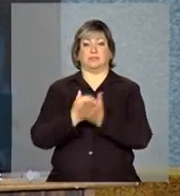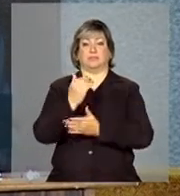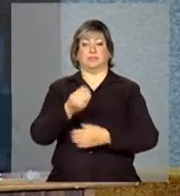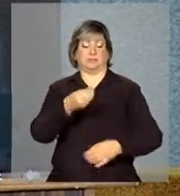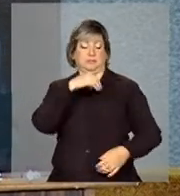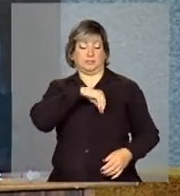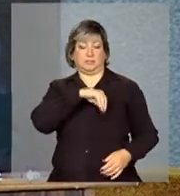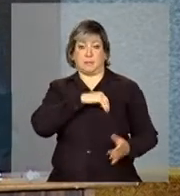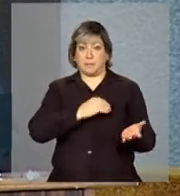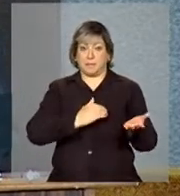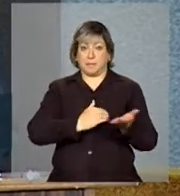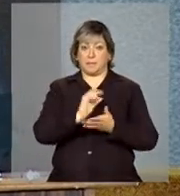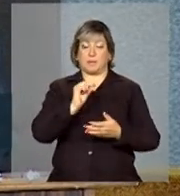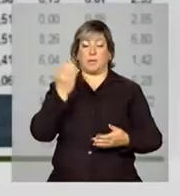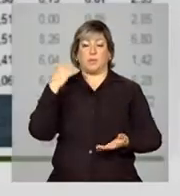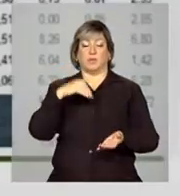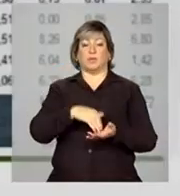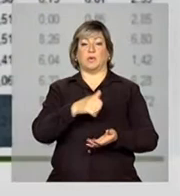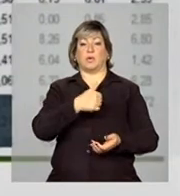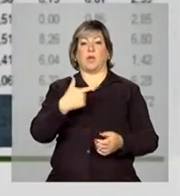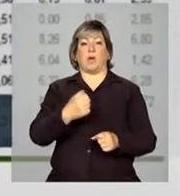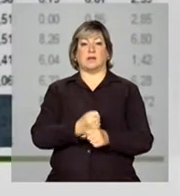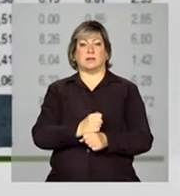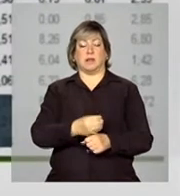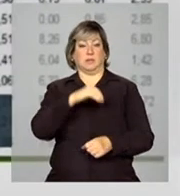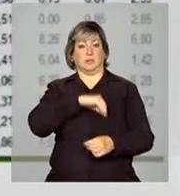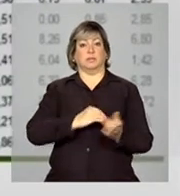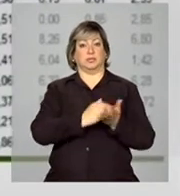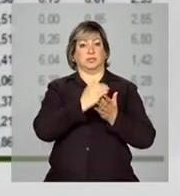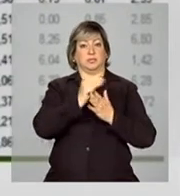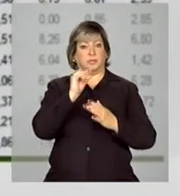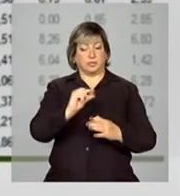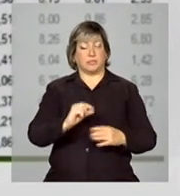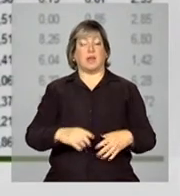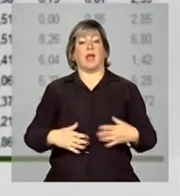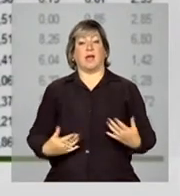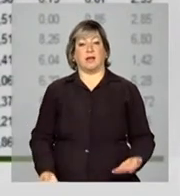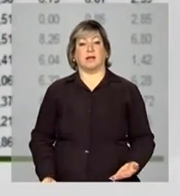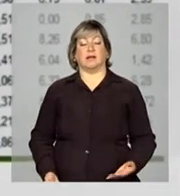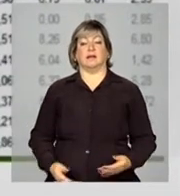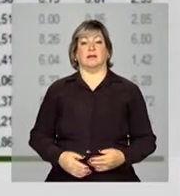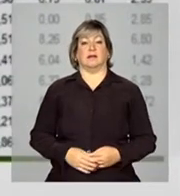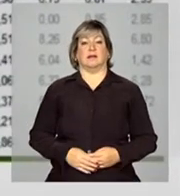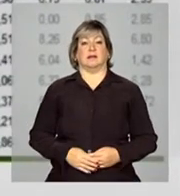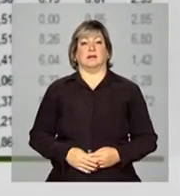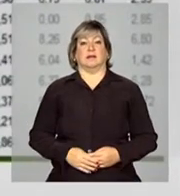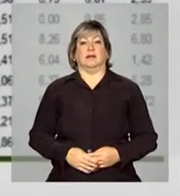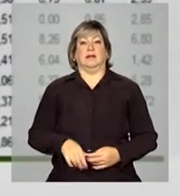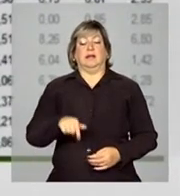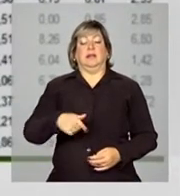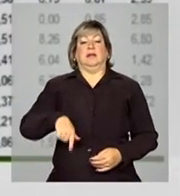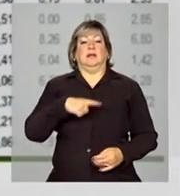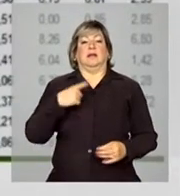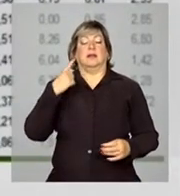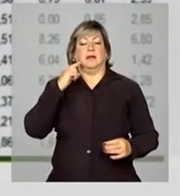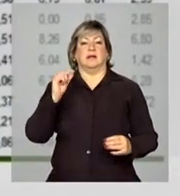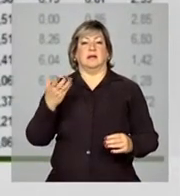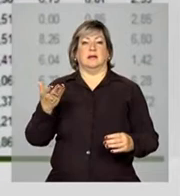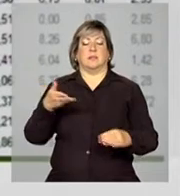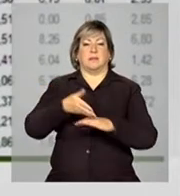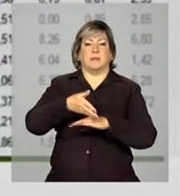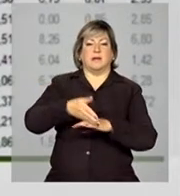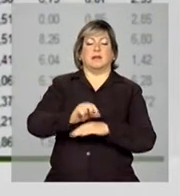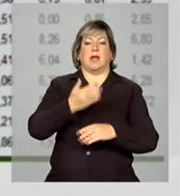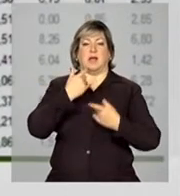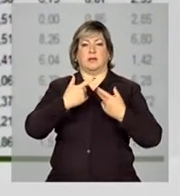renda, principalmente nos últimos 12 anos, nós verificamos que, obviamente, a participação de alimentos